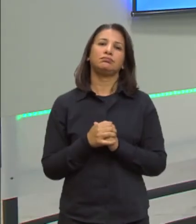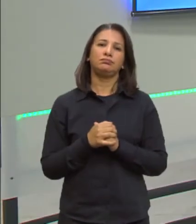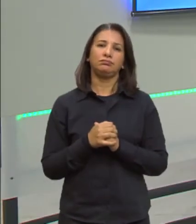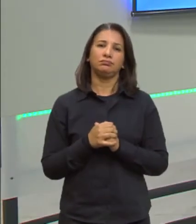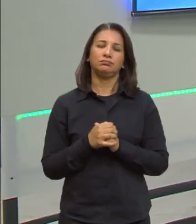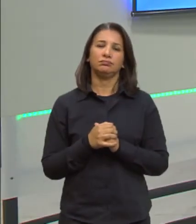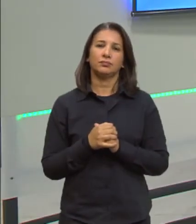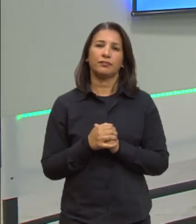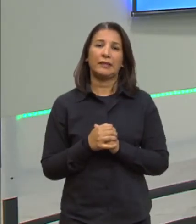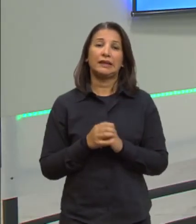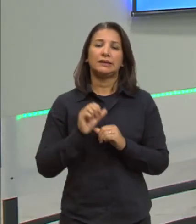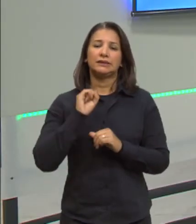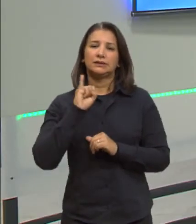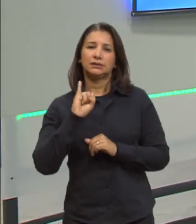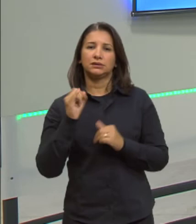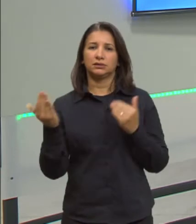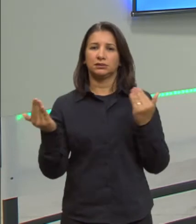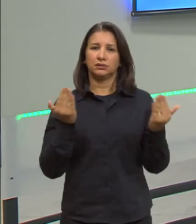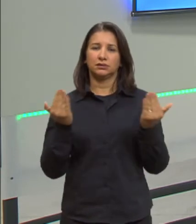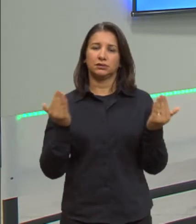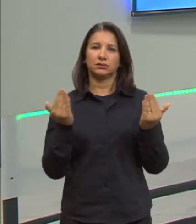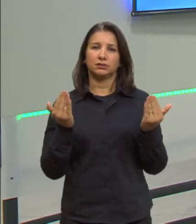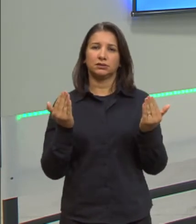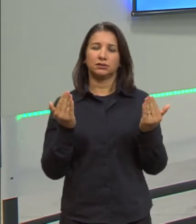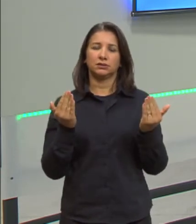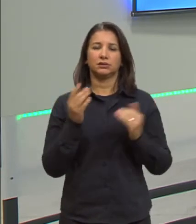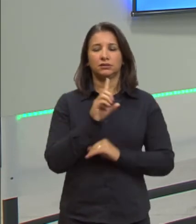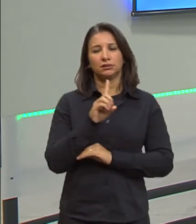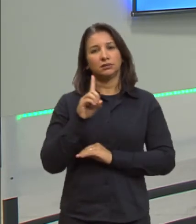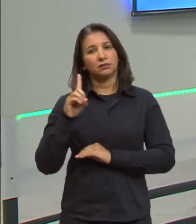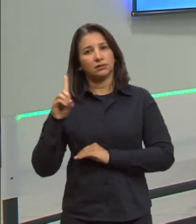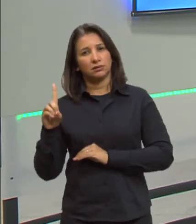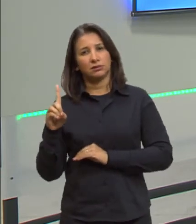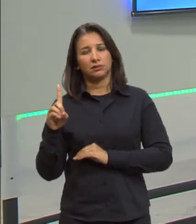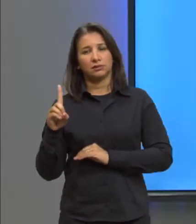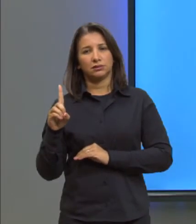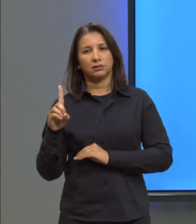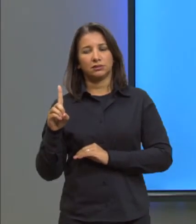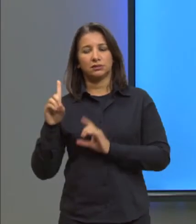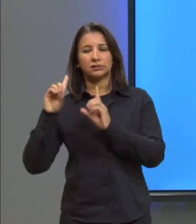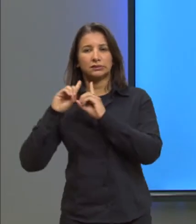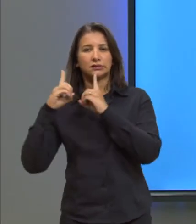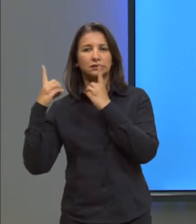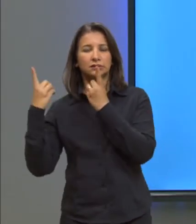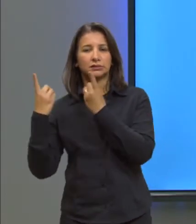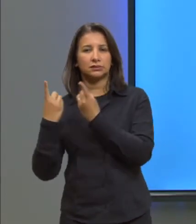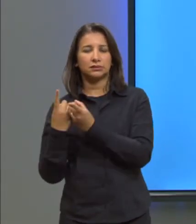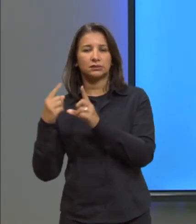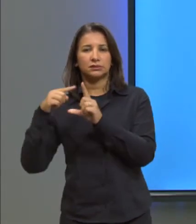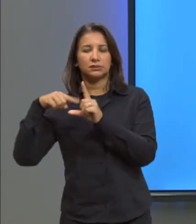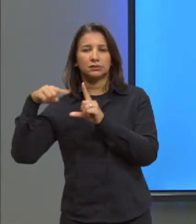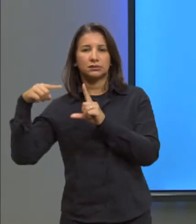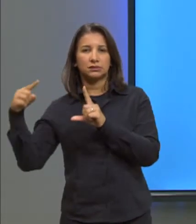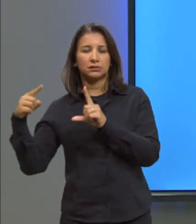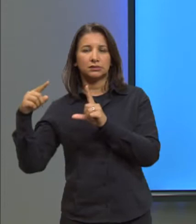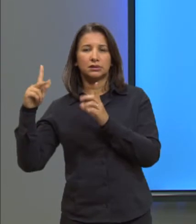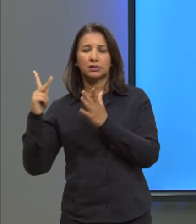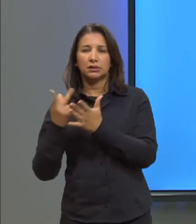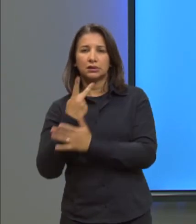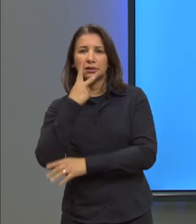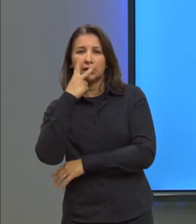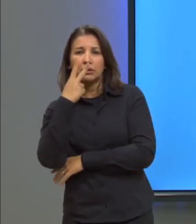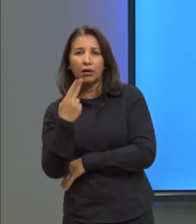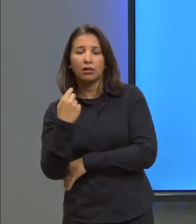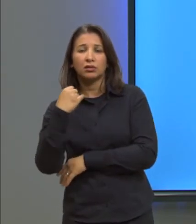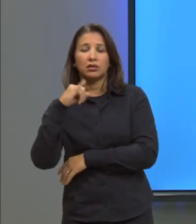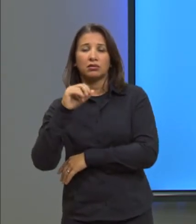E se eu comparar esse gráfico com o gráfico aqui da direita que é o gráfico da densidade? Então, acontece a mesma coisa só